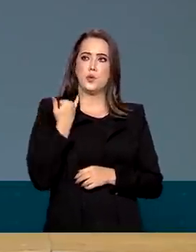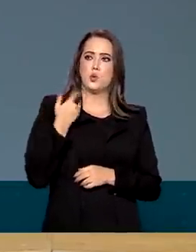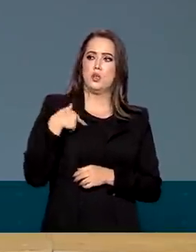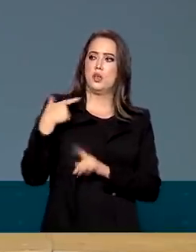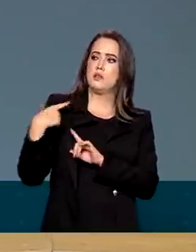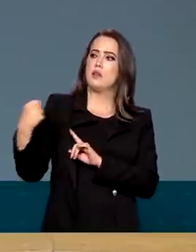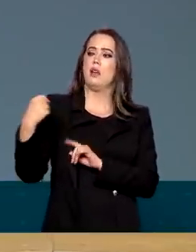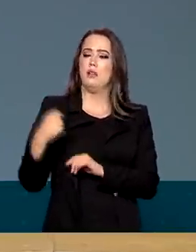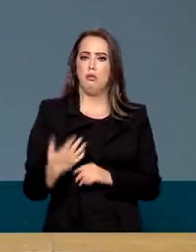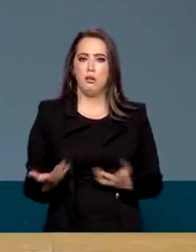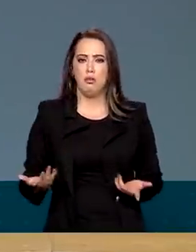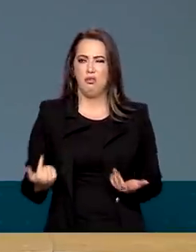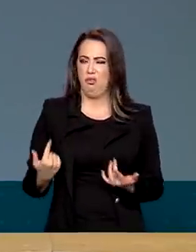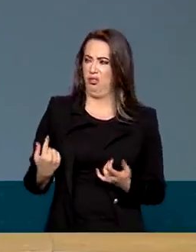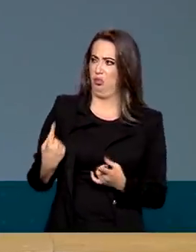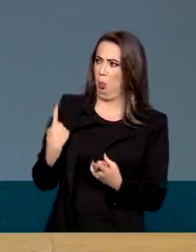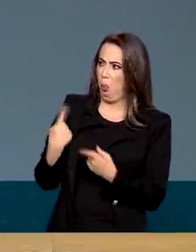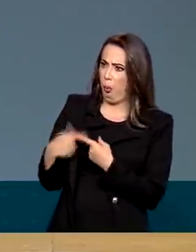Ah, mas estamos